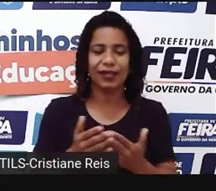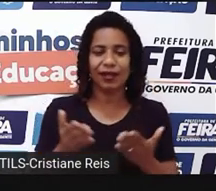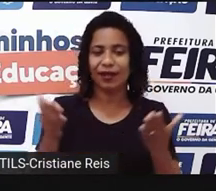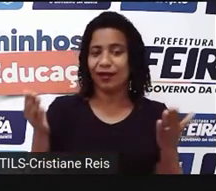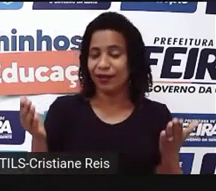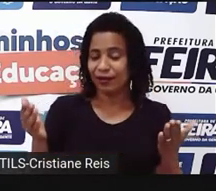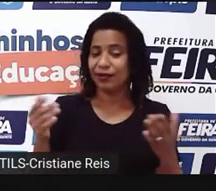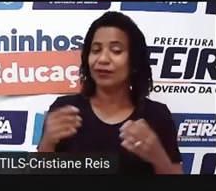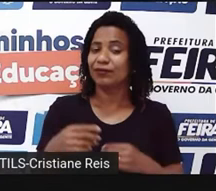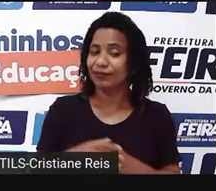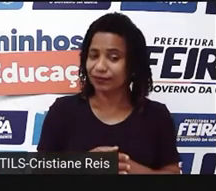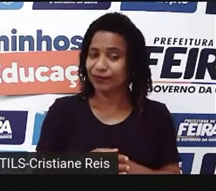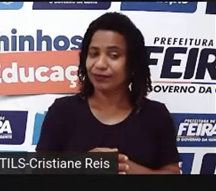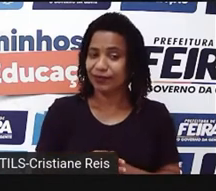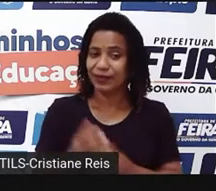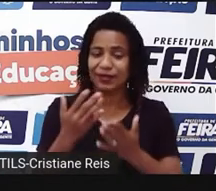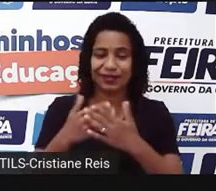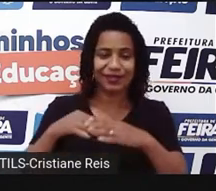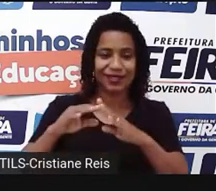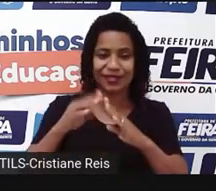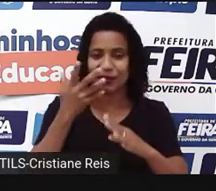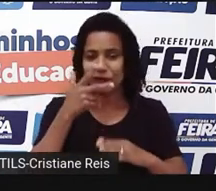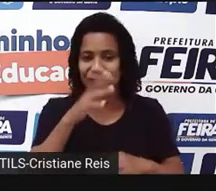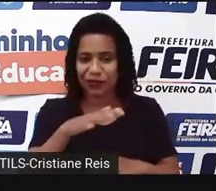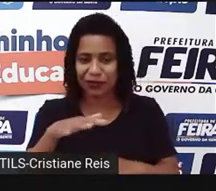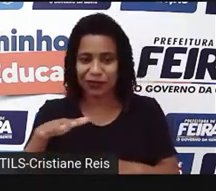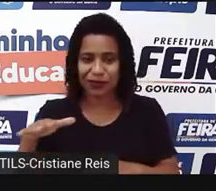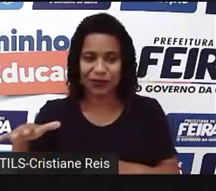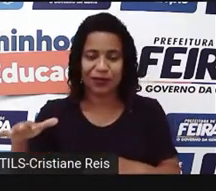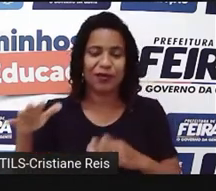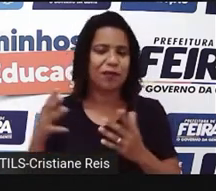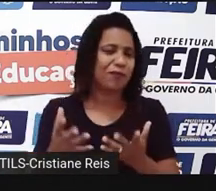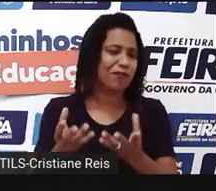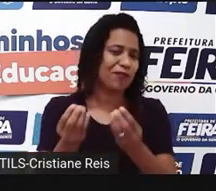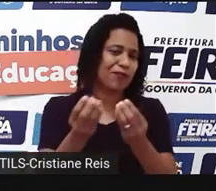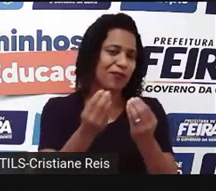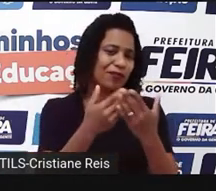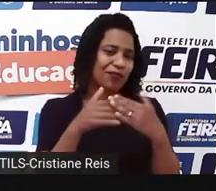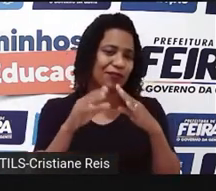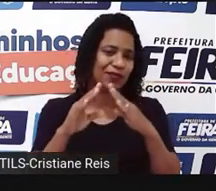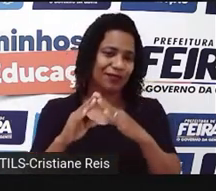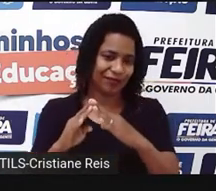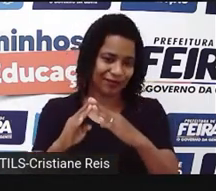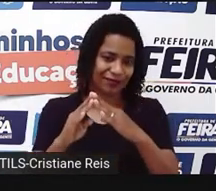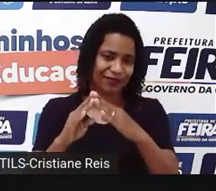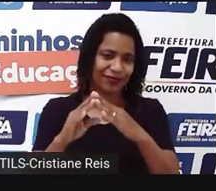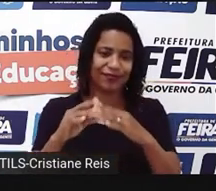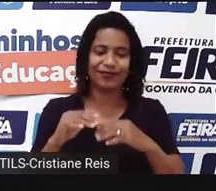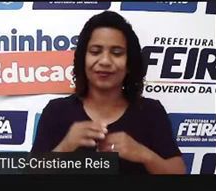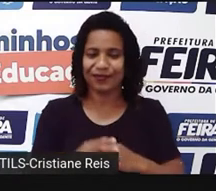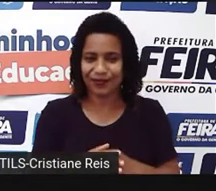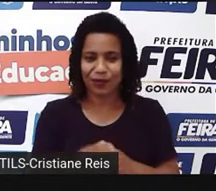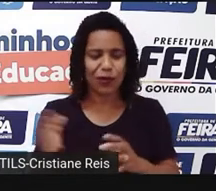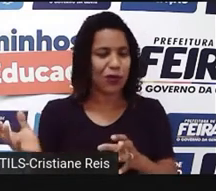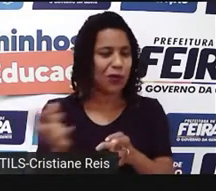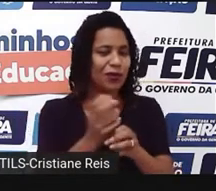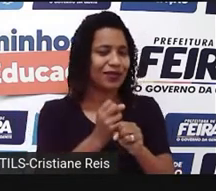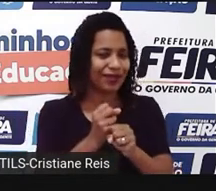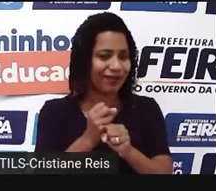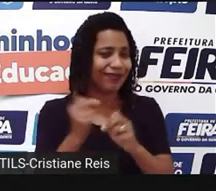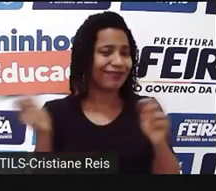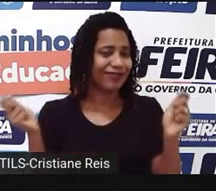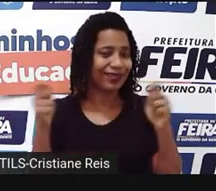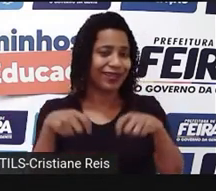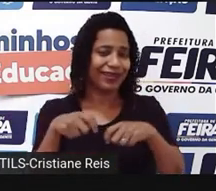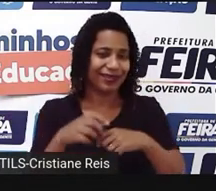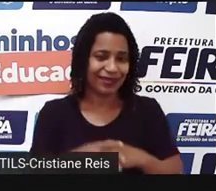na escola. Então, eu também posso contar a quantidade de crianças que há em uma determinada escola. Neste caso aqui